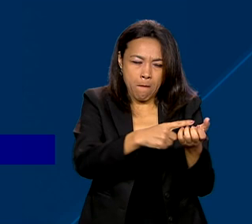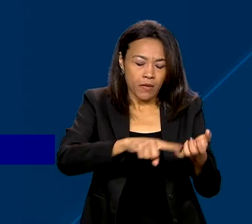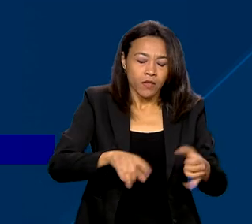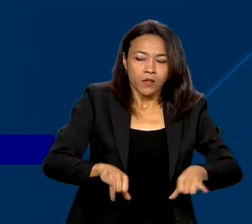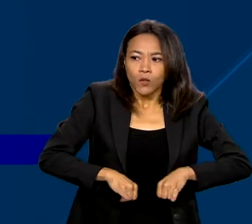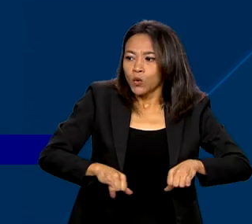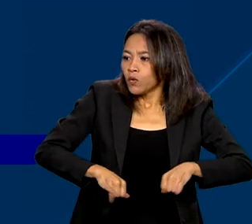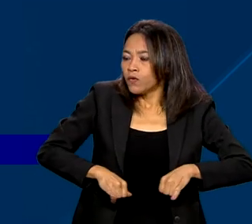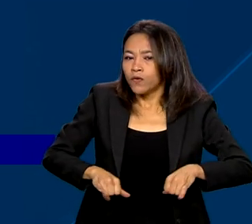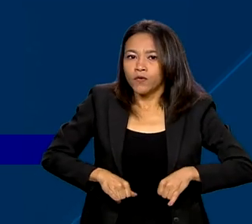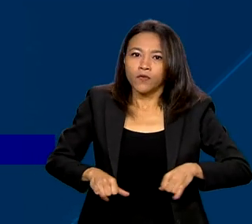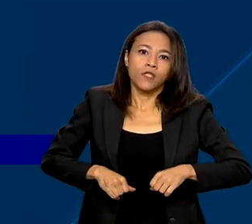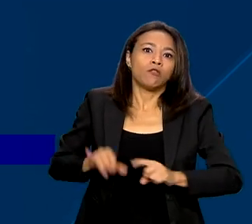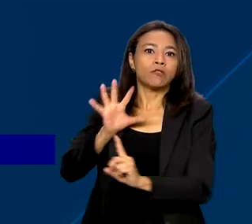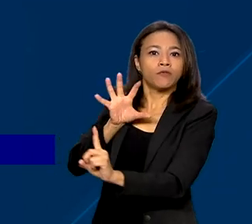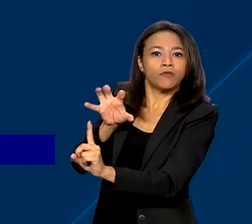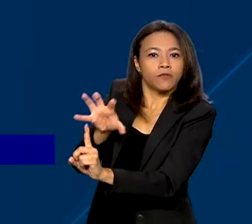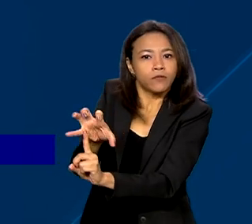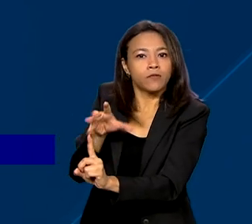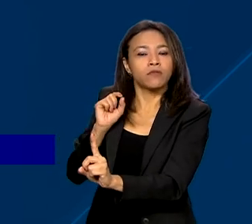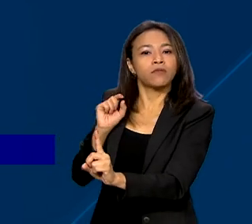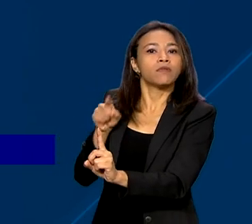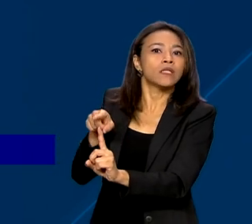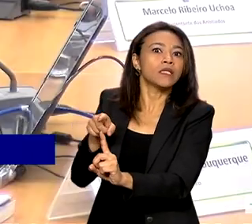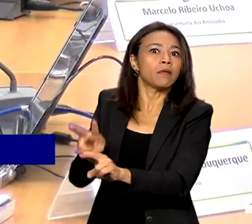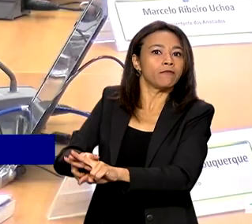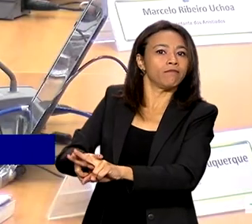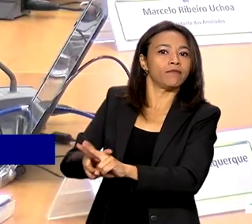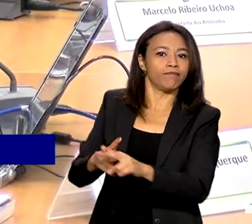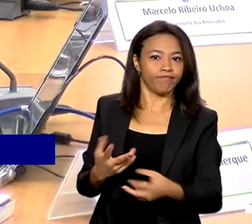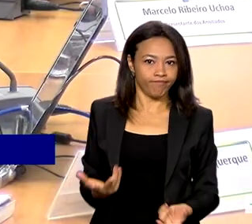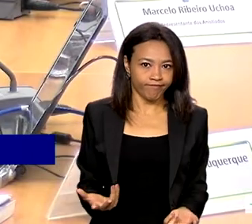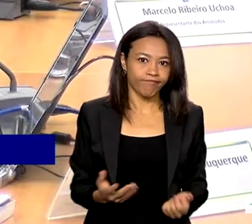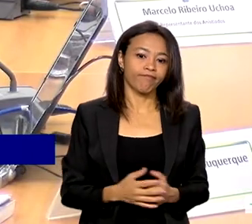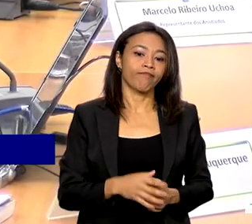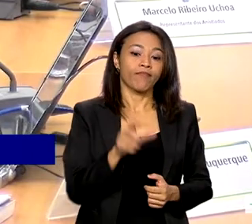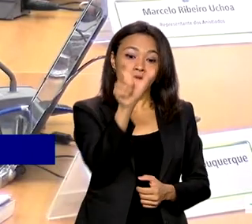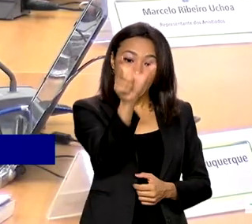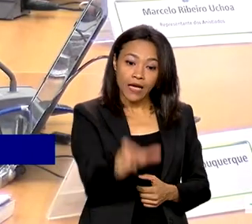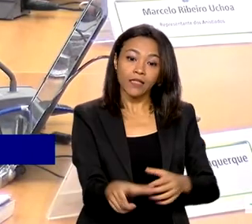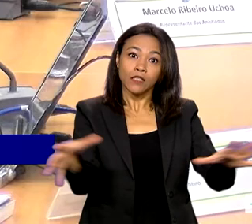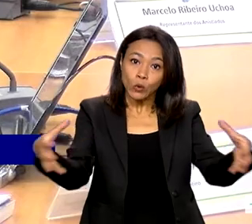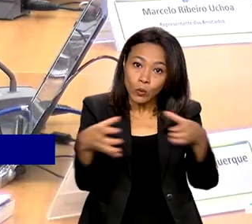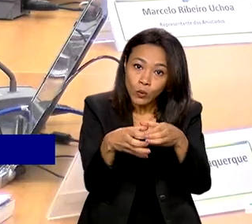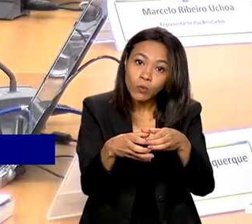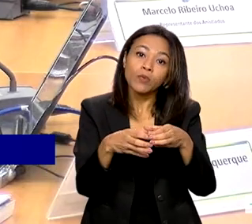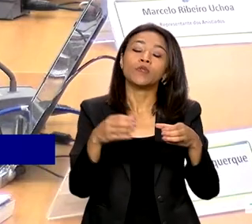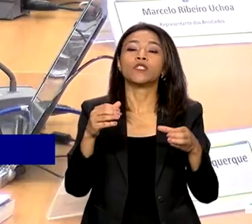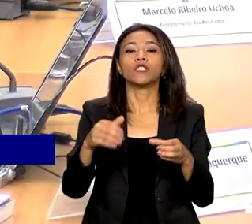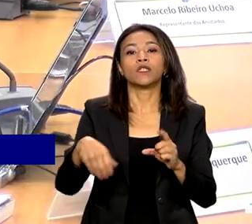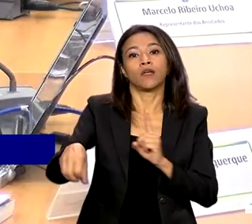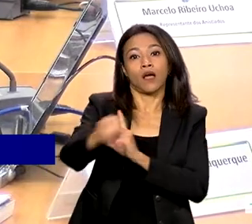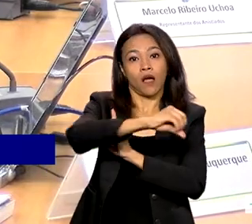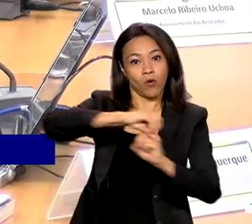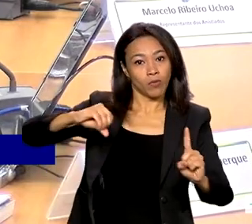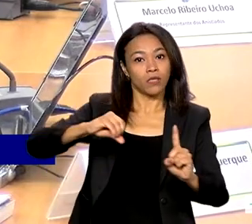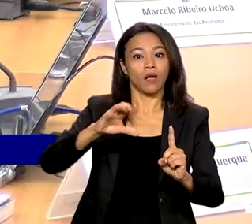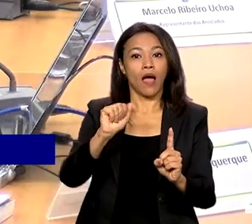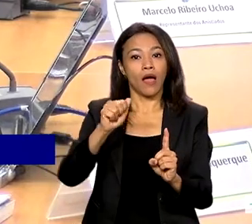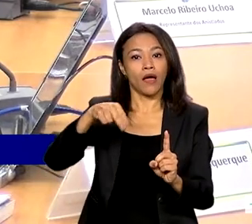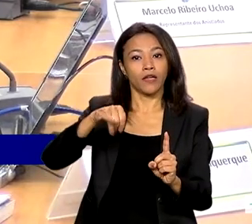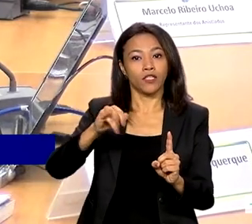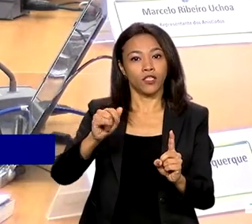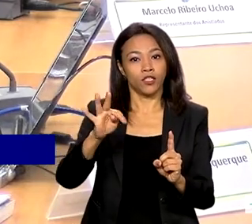sofrido assédio e restrições à liberdade. A Comissão de Anistia acolheu o voto do relator do processo,